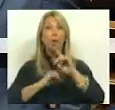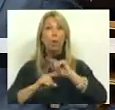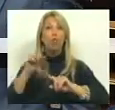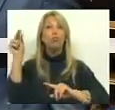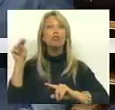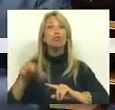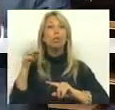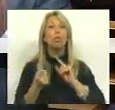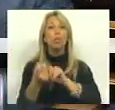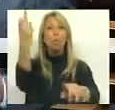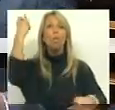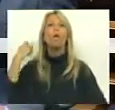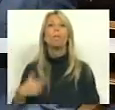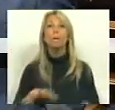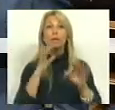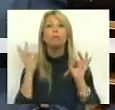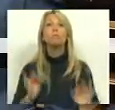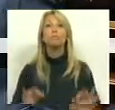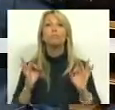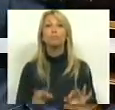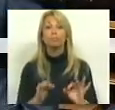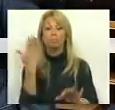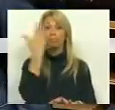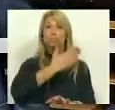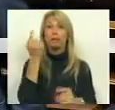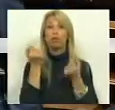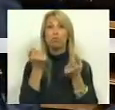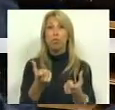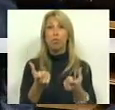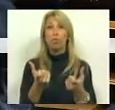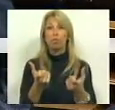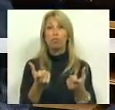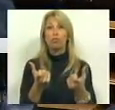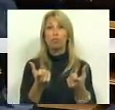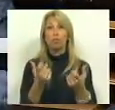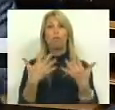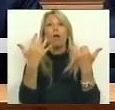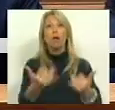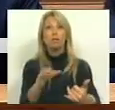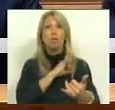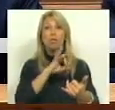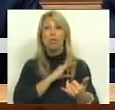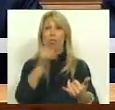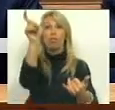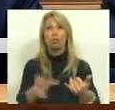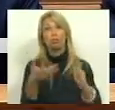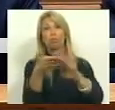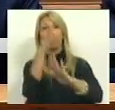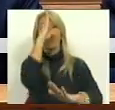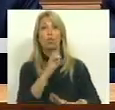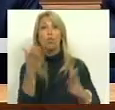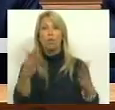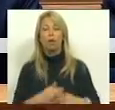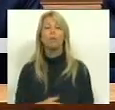do ano passado, precisamente poucos dias depois do senhor ter tomado posse. Isto é, o que o país